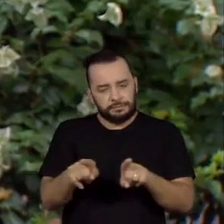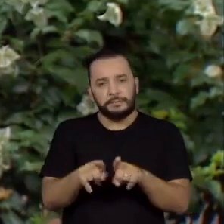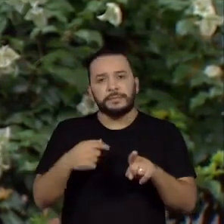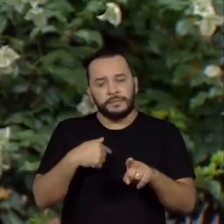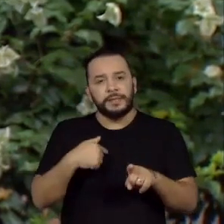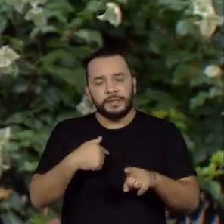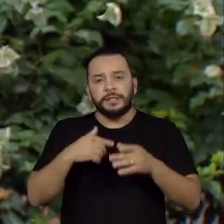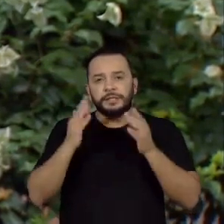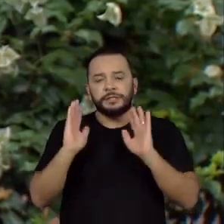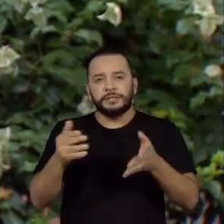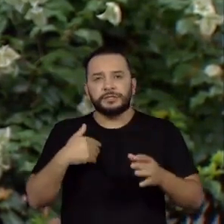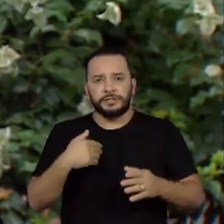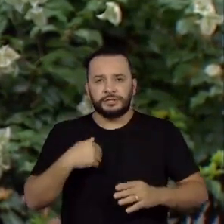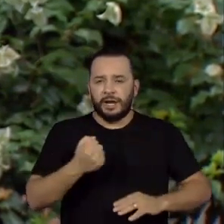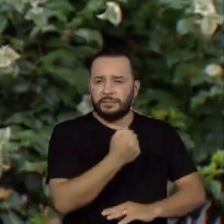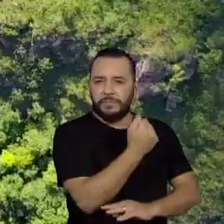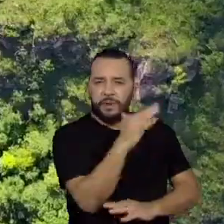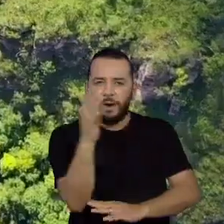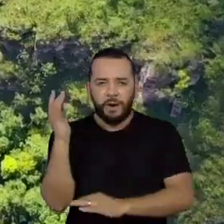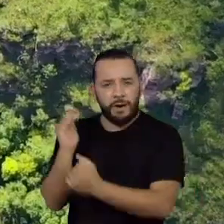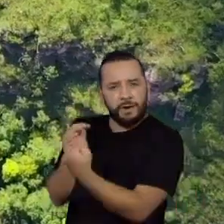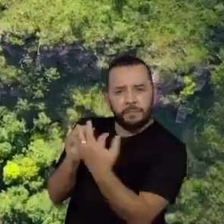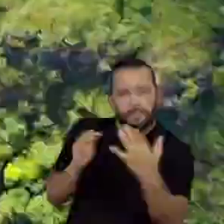flora nativa do mundo.